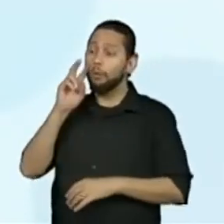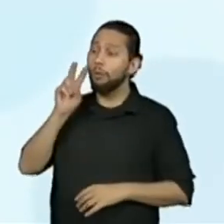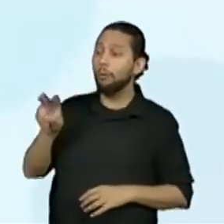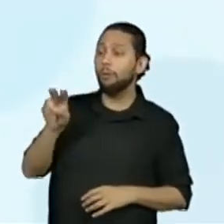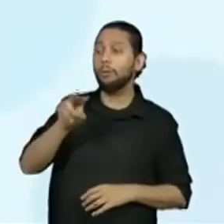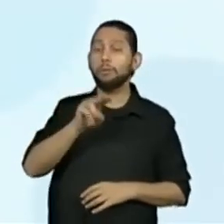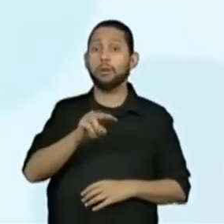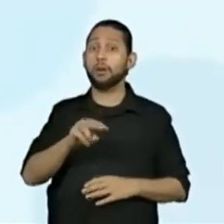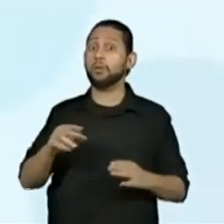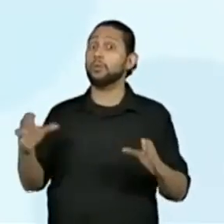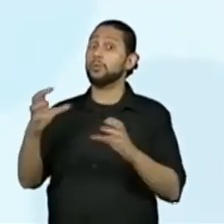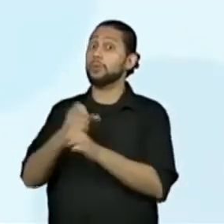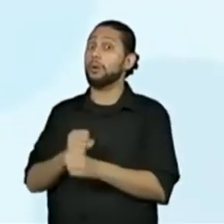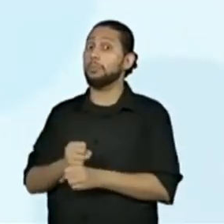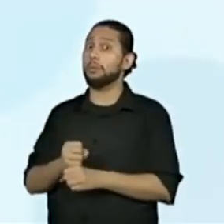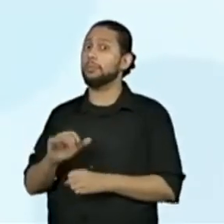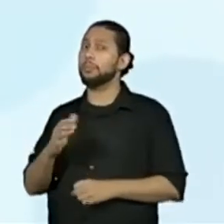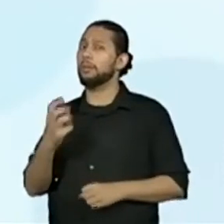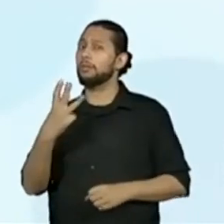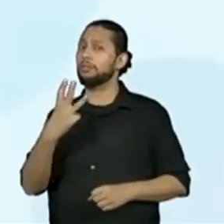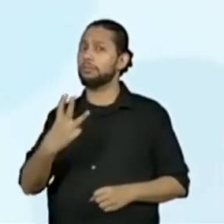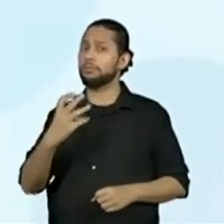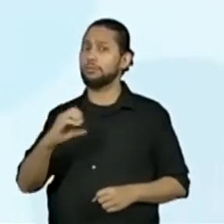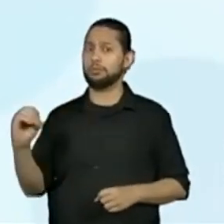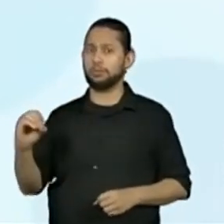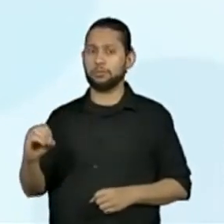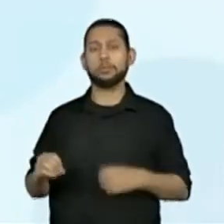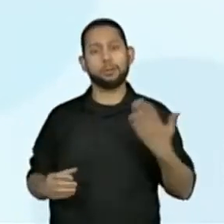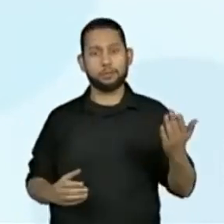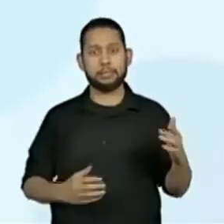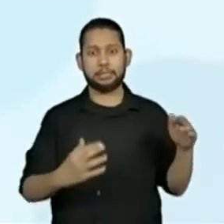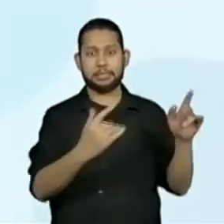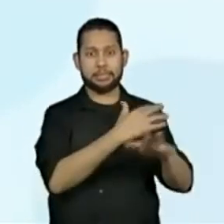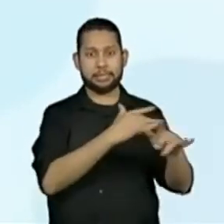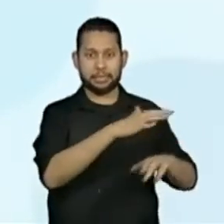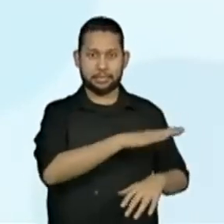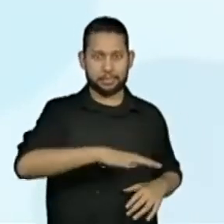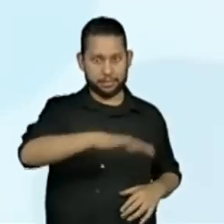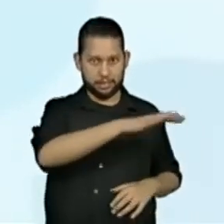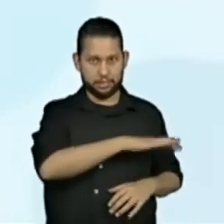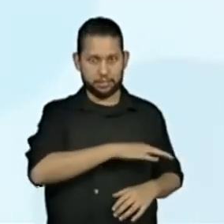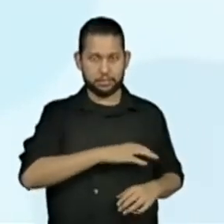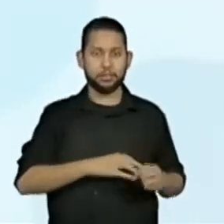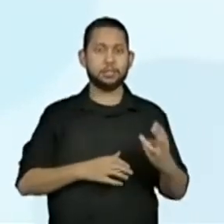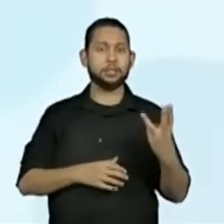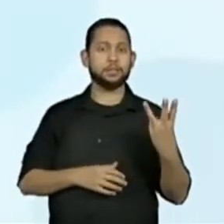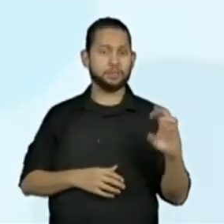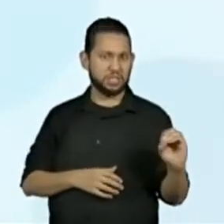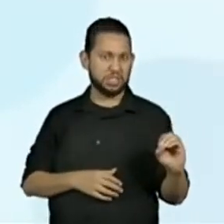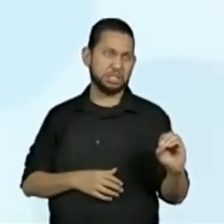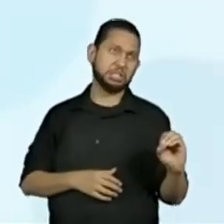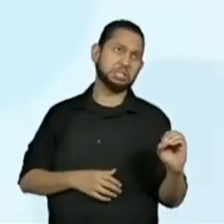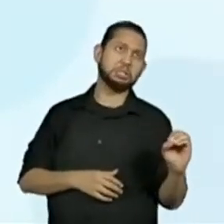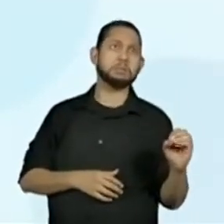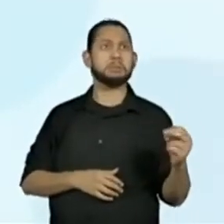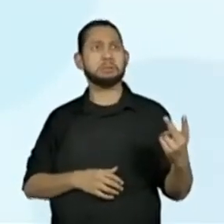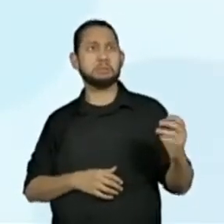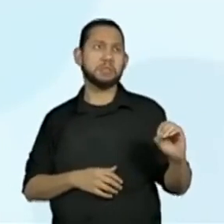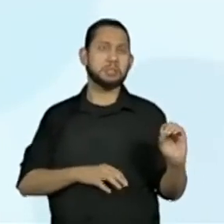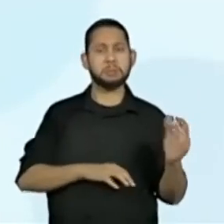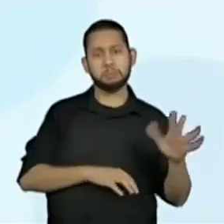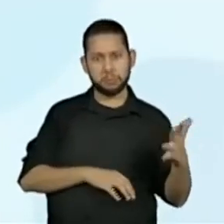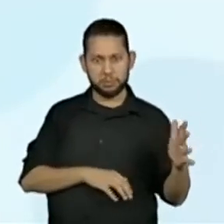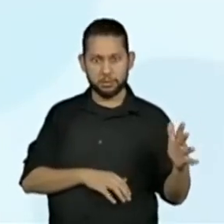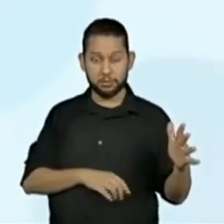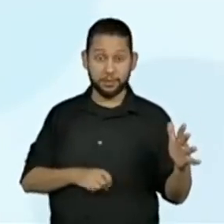até 300. Então, de 20 a 30 espécies na área urbana. Nos parques já são 300. Legal.